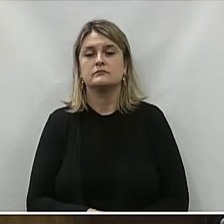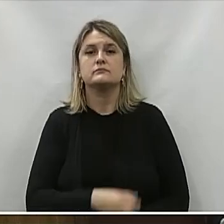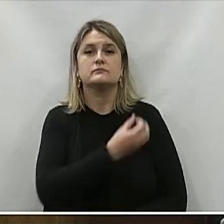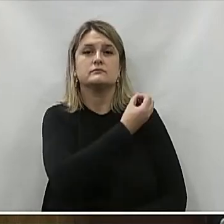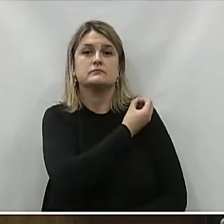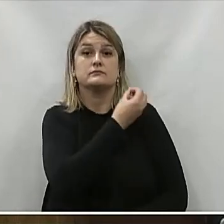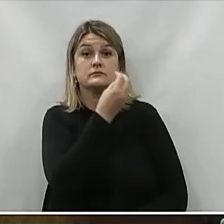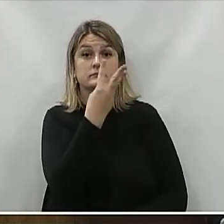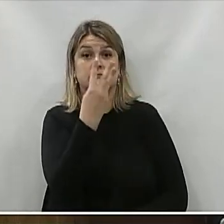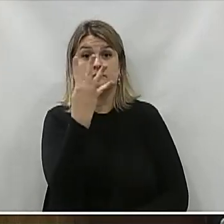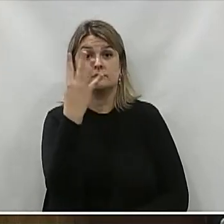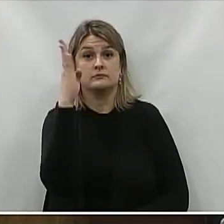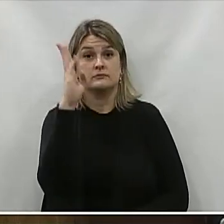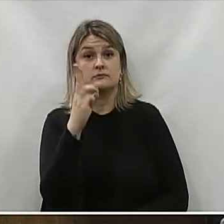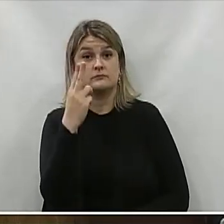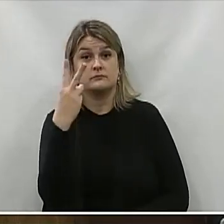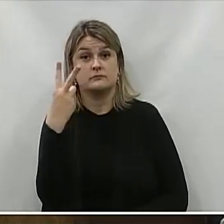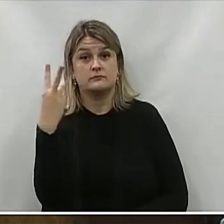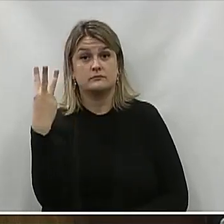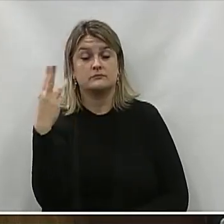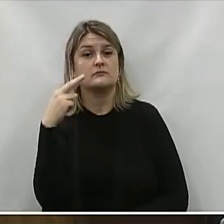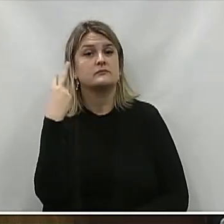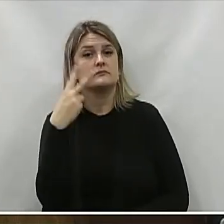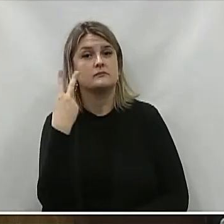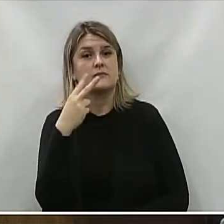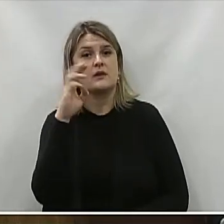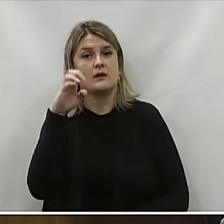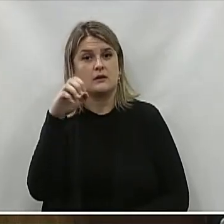De base